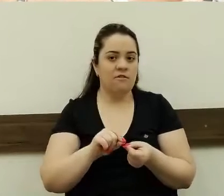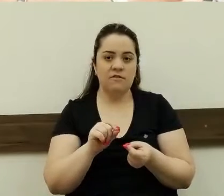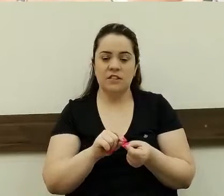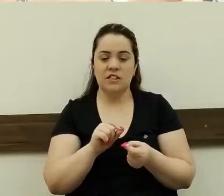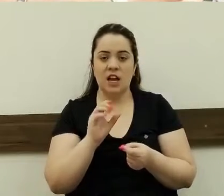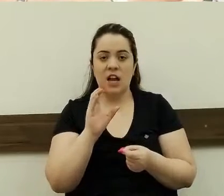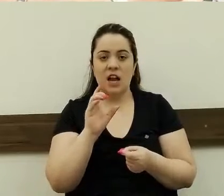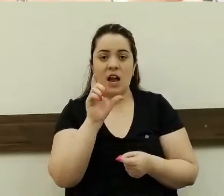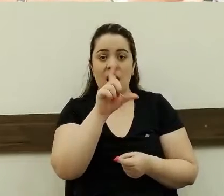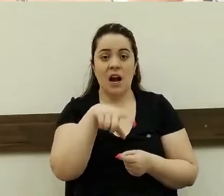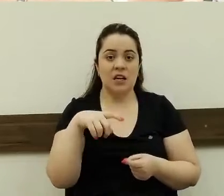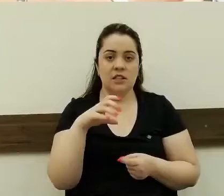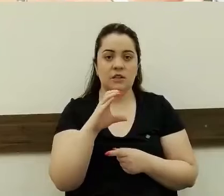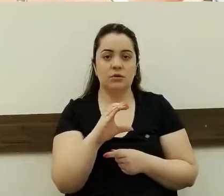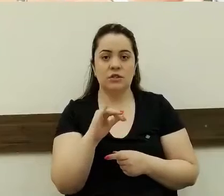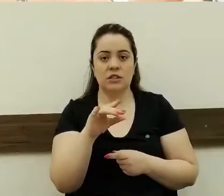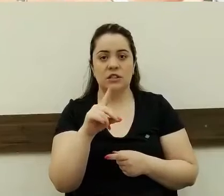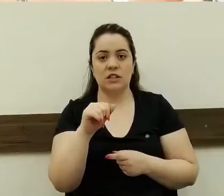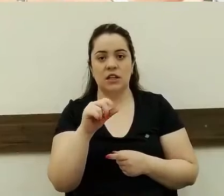dependem do SUS.